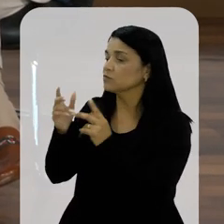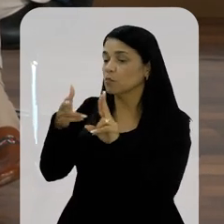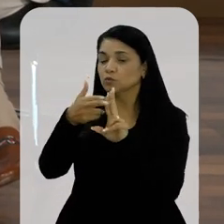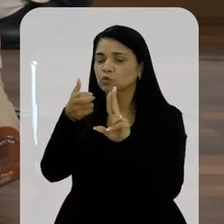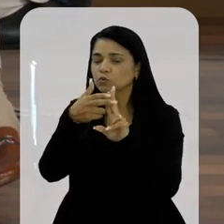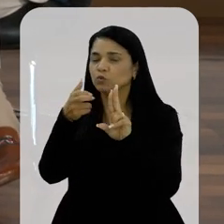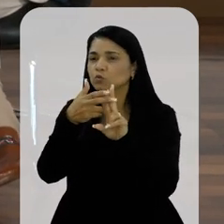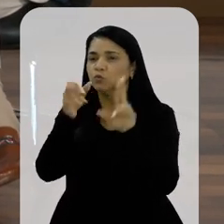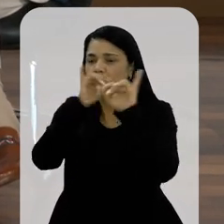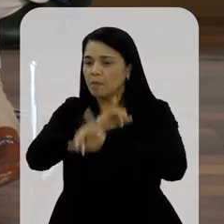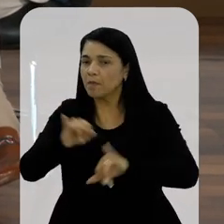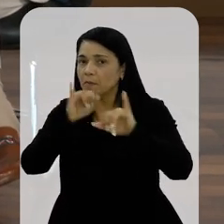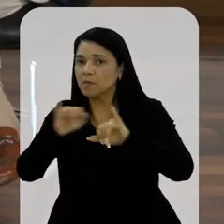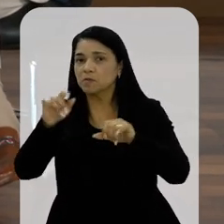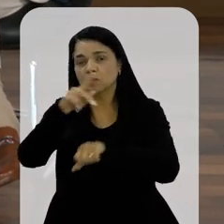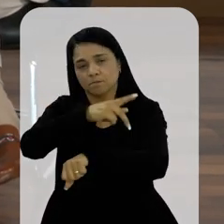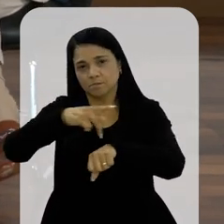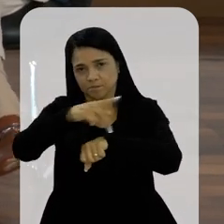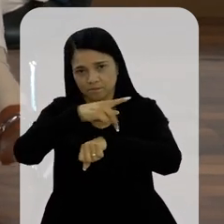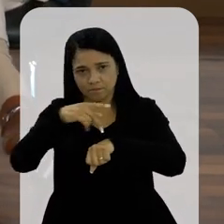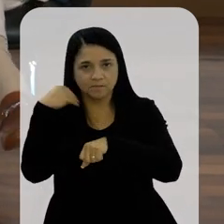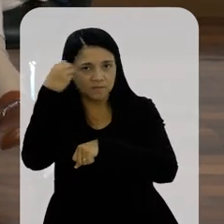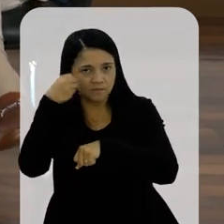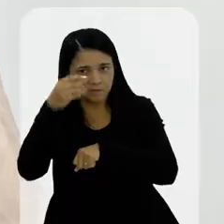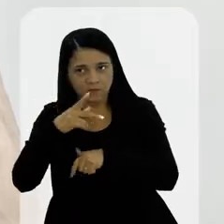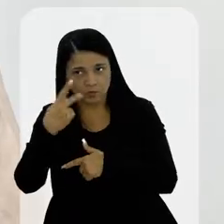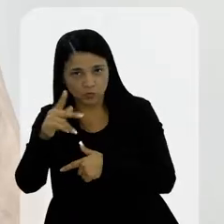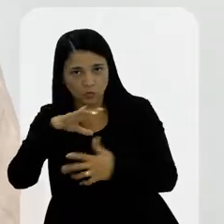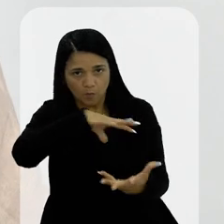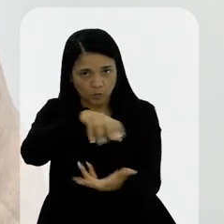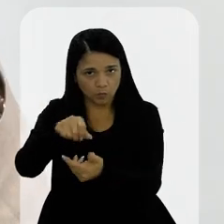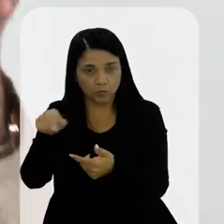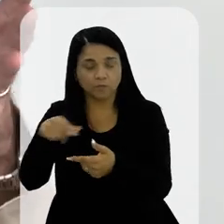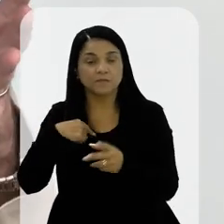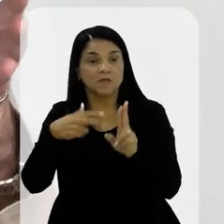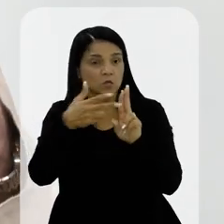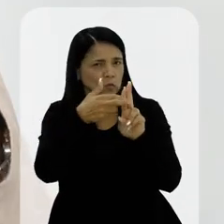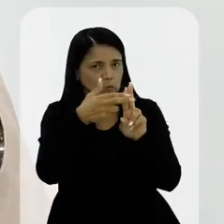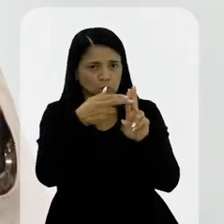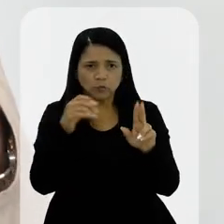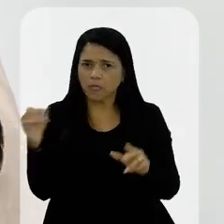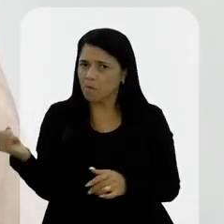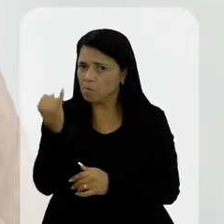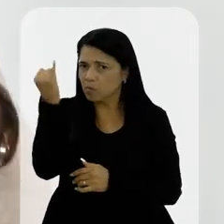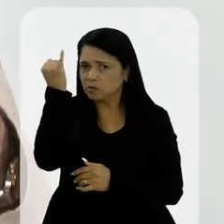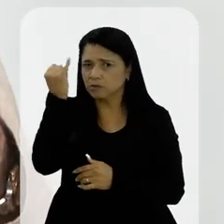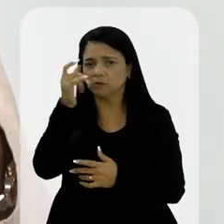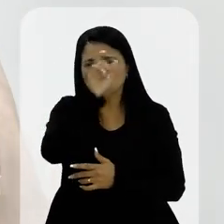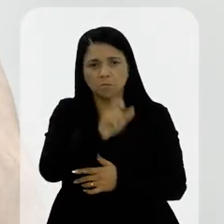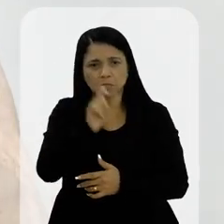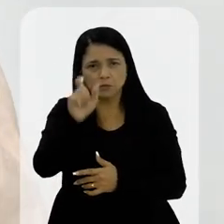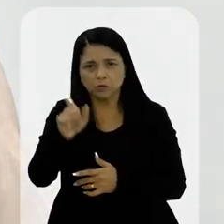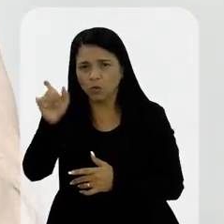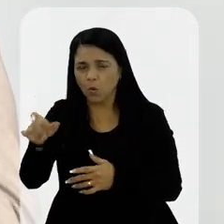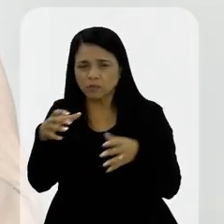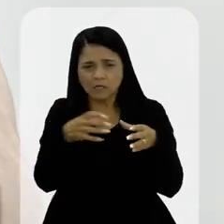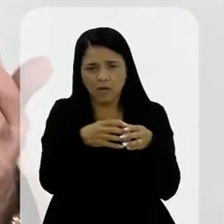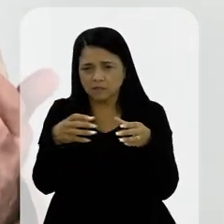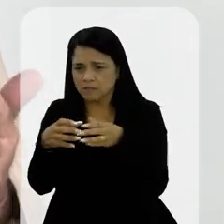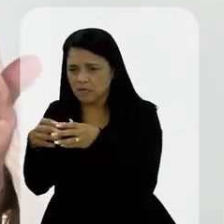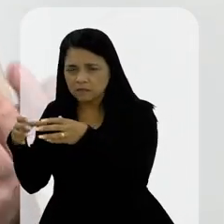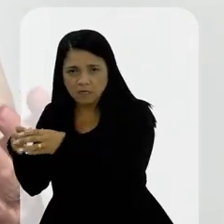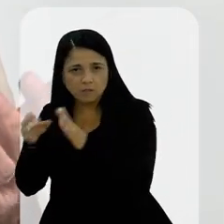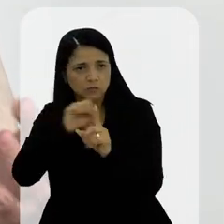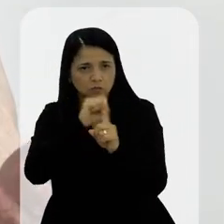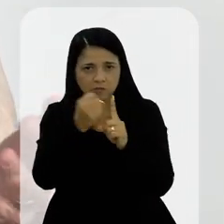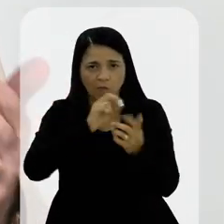nacional e comparando os demais países pela sua experiência. É uma arma poderosíssima o SUS. Nós temos aí pessoas de todos os